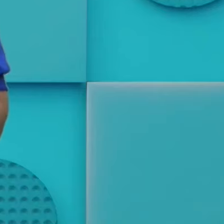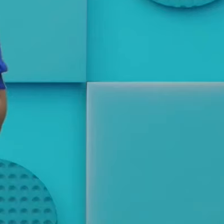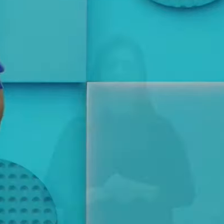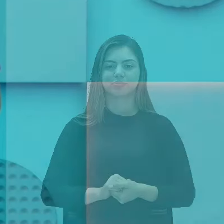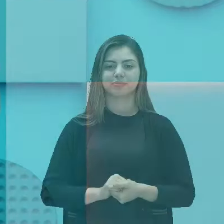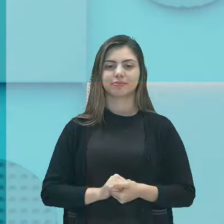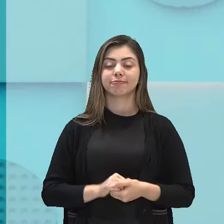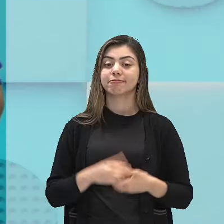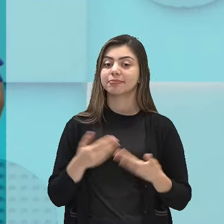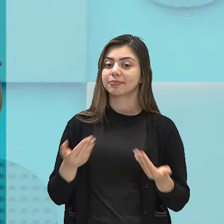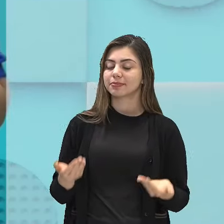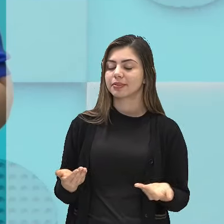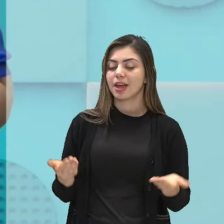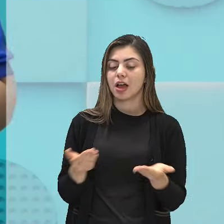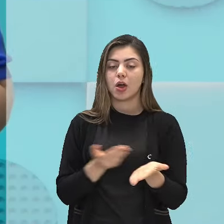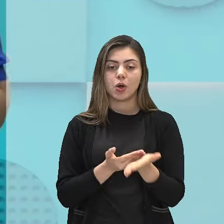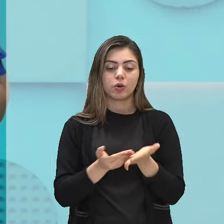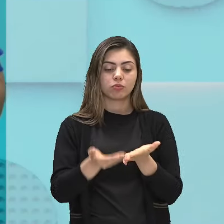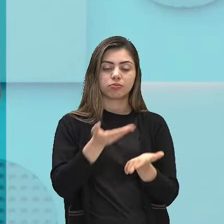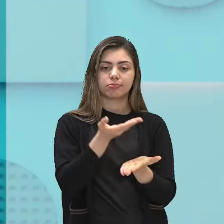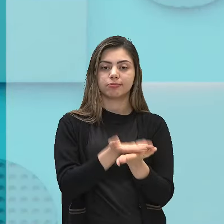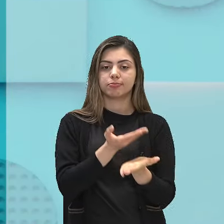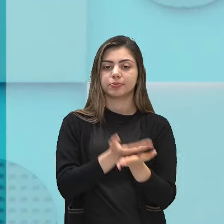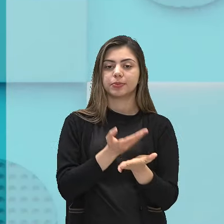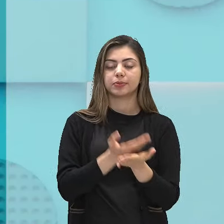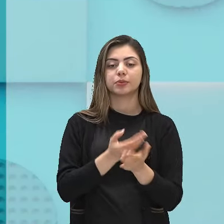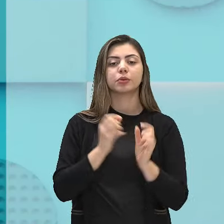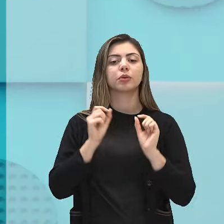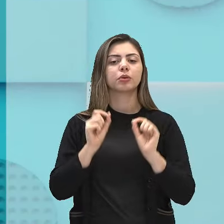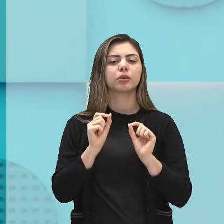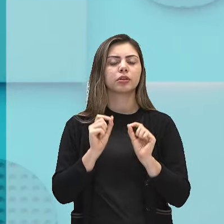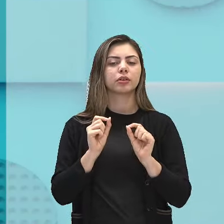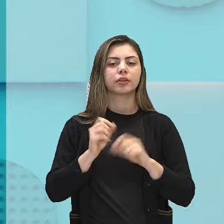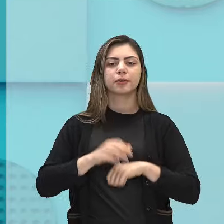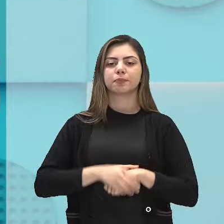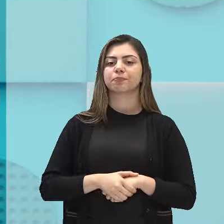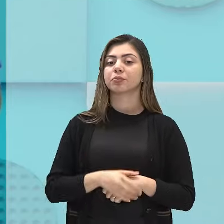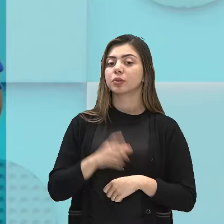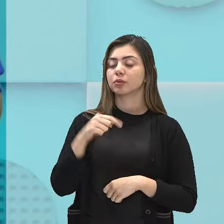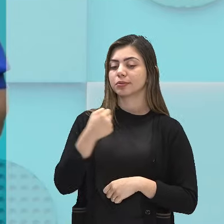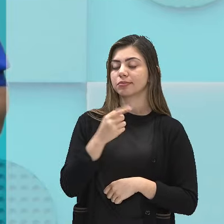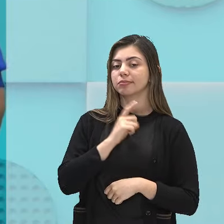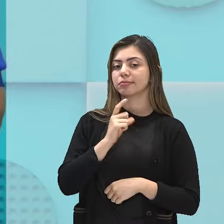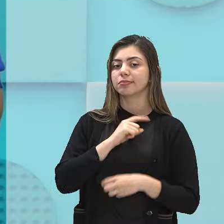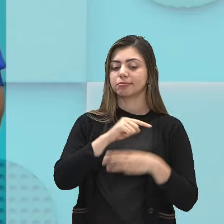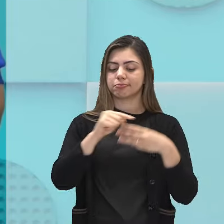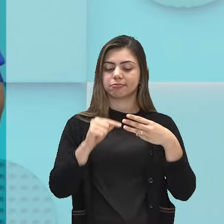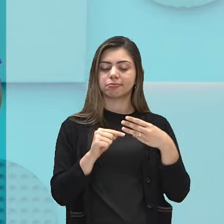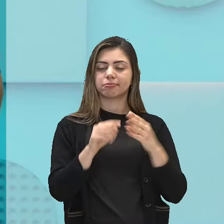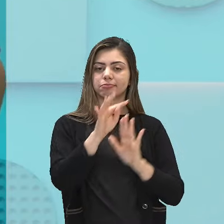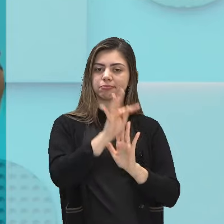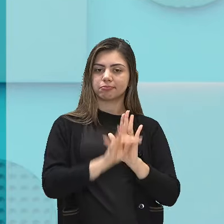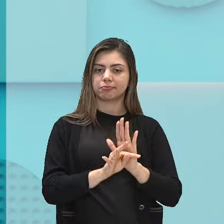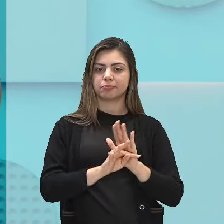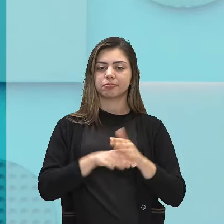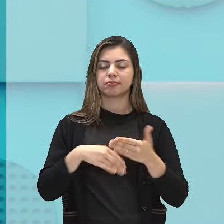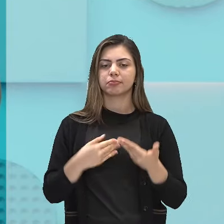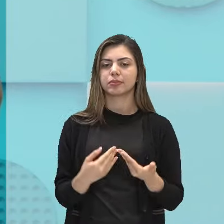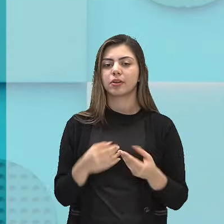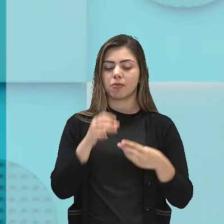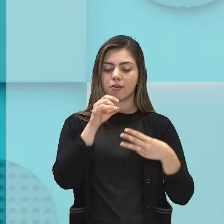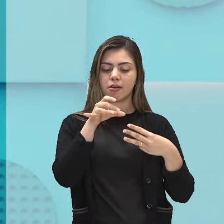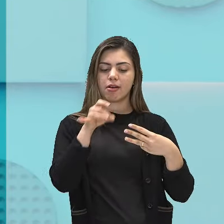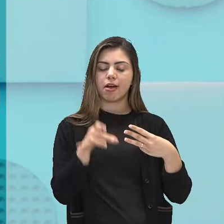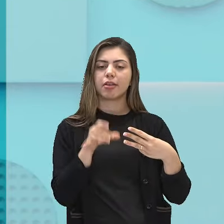Para o início da nossa aula de hoje, nós temos aí, na verdade, nós temos três textos, né? E todos